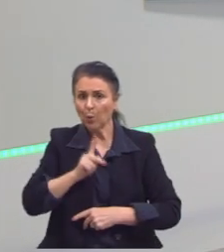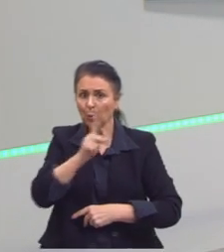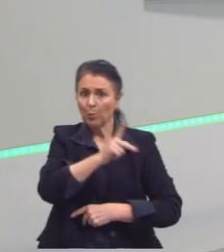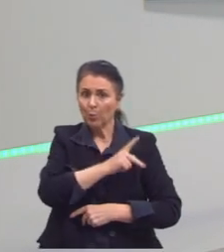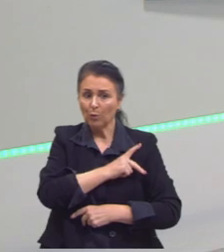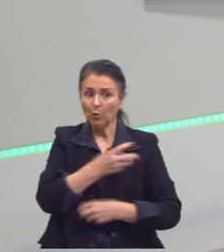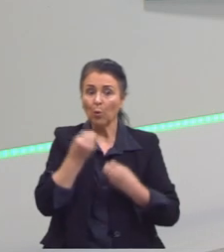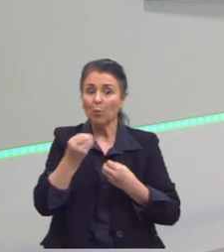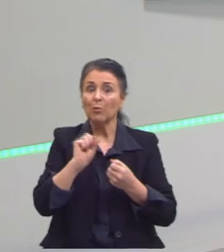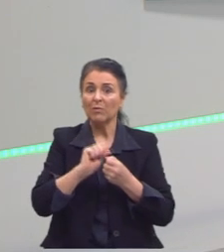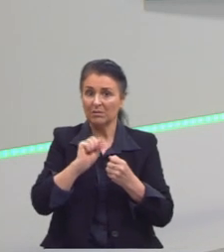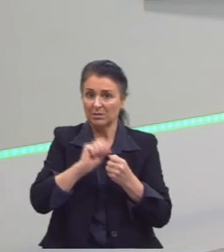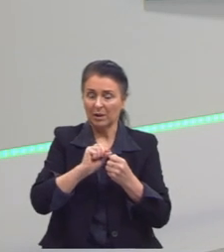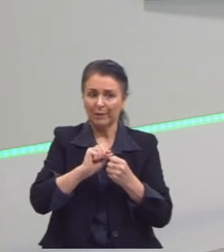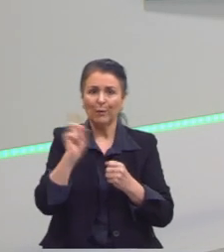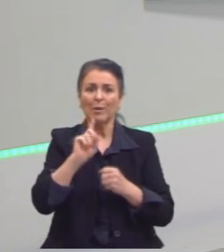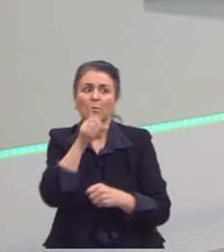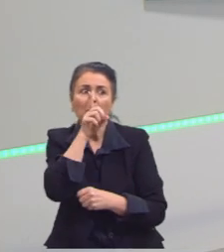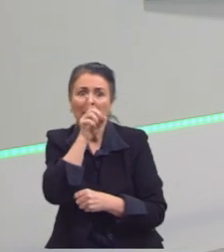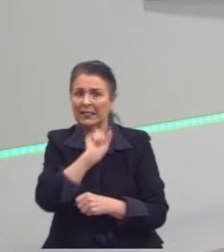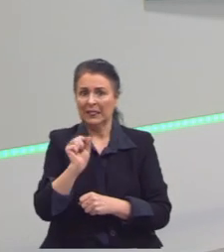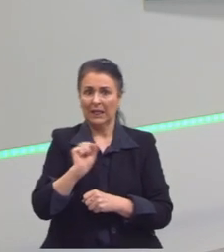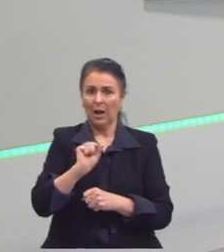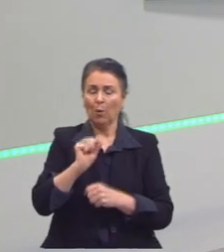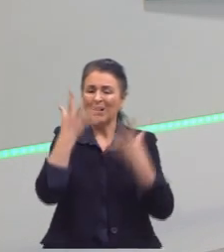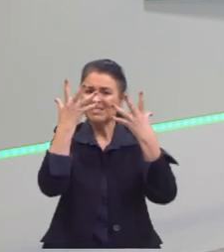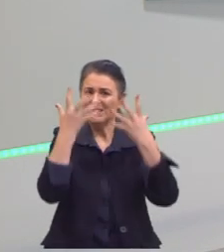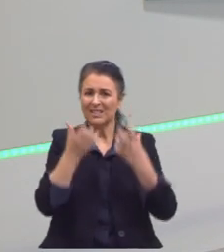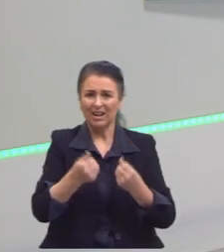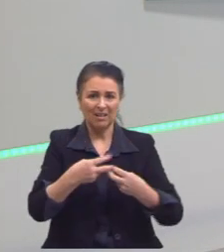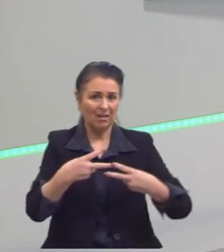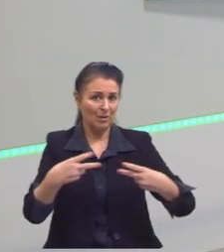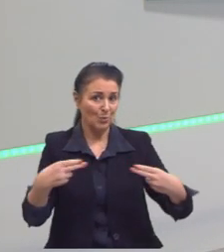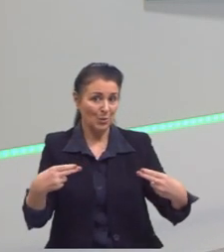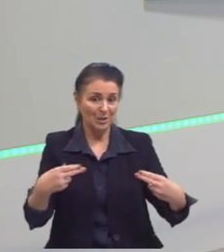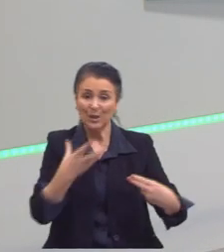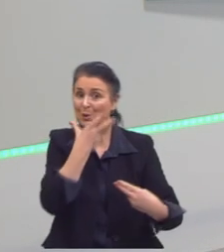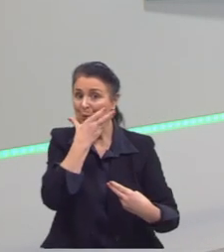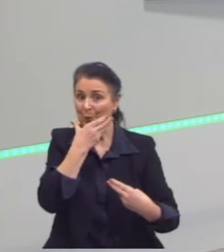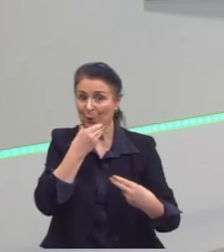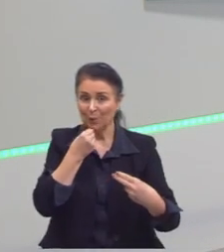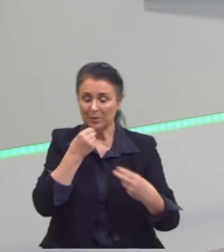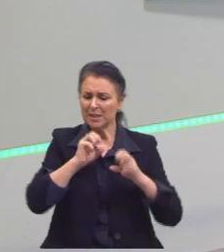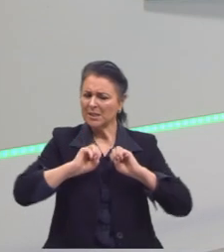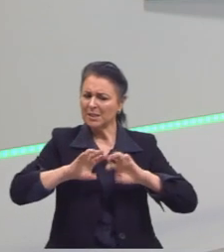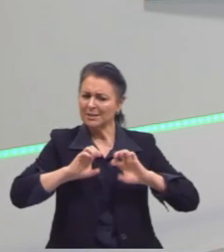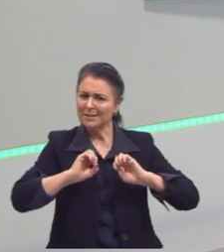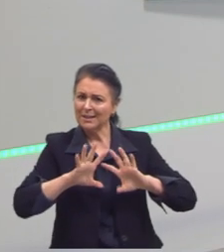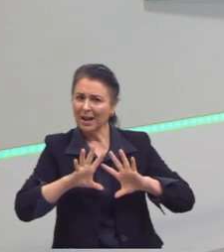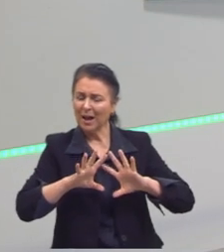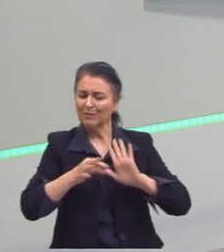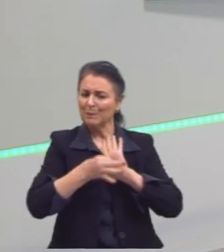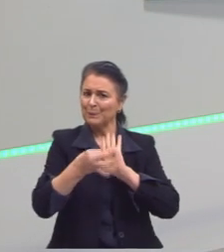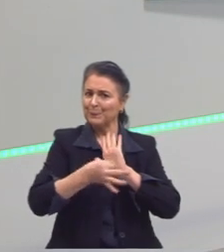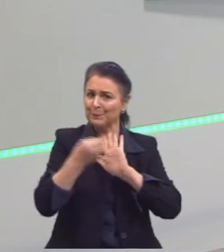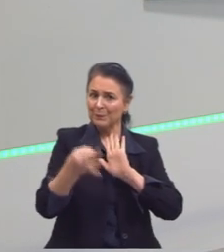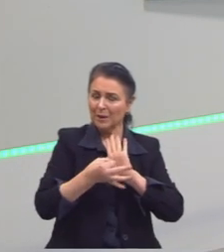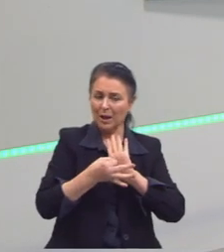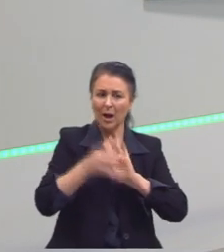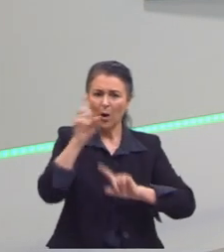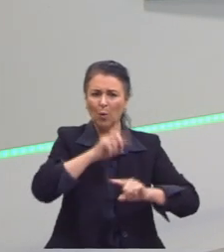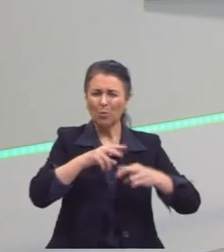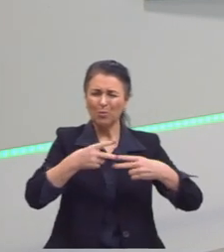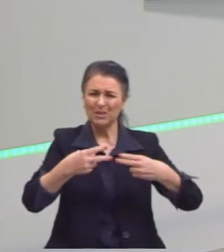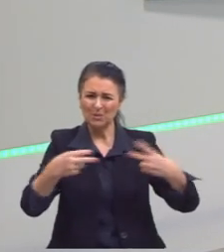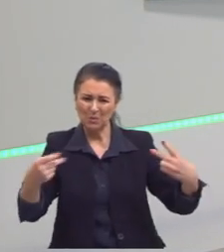reagia, para não ficar quieto diante de determinadas situações que aconteciam naquele